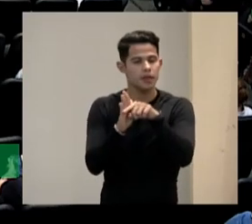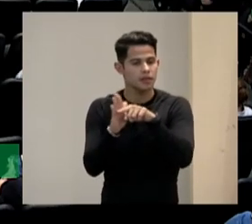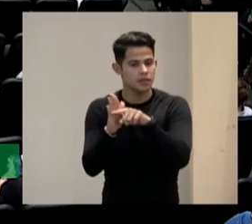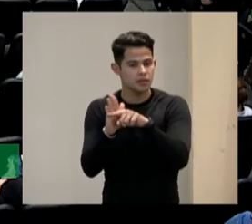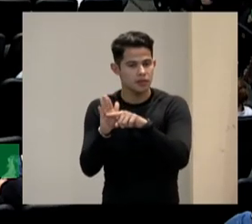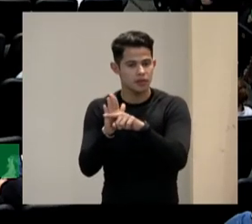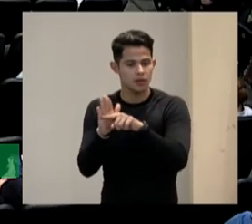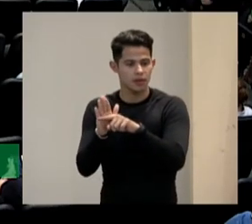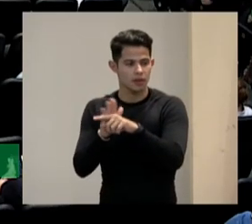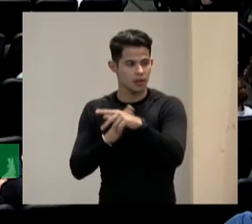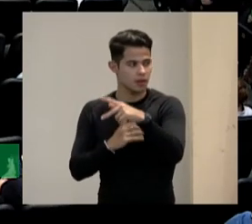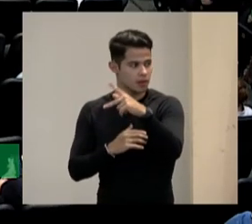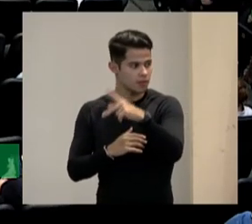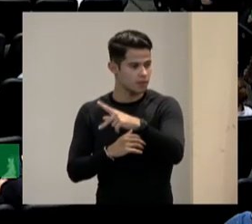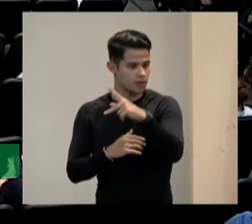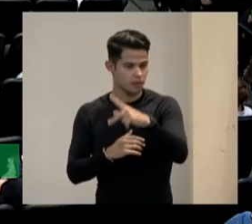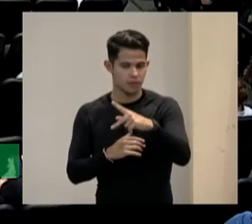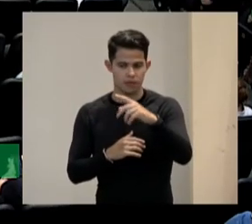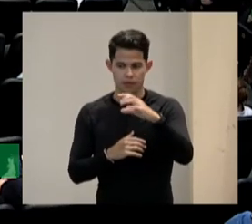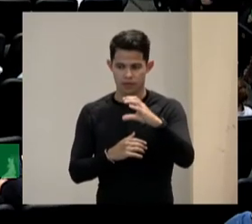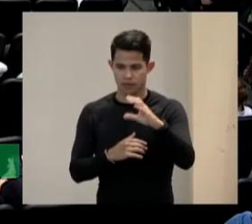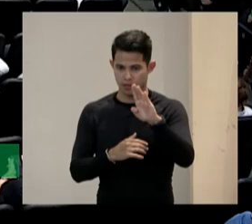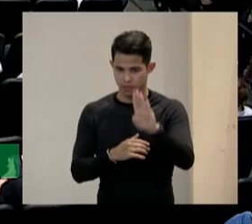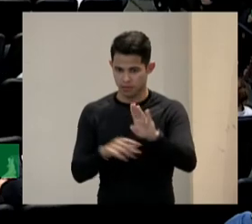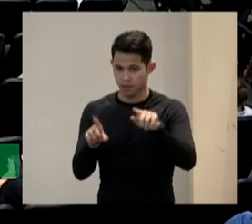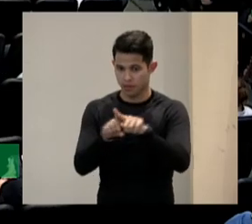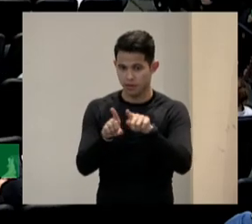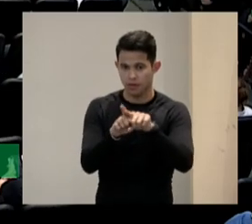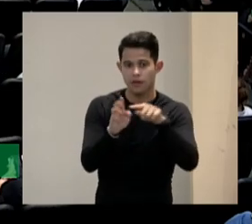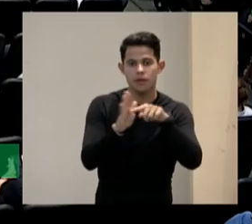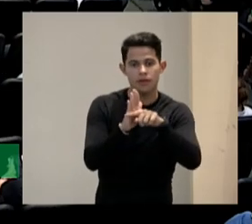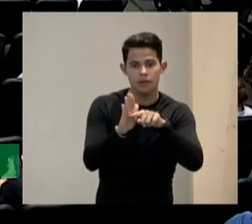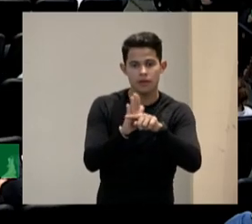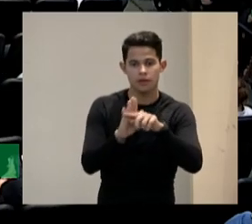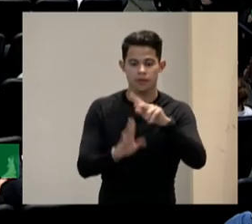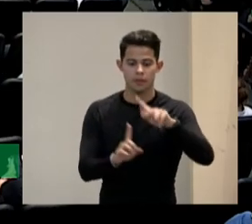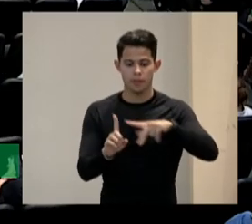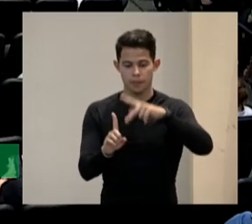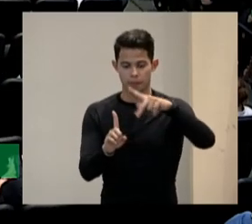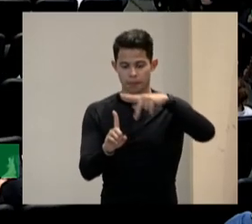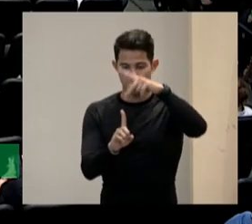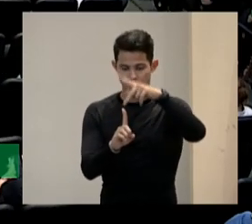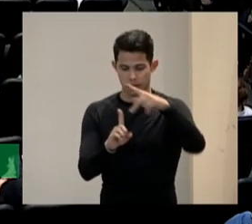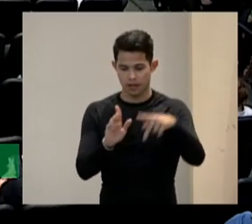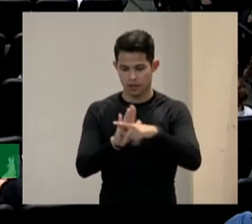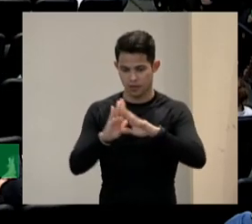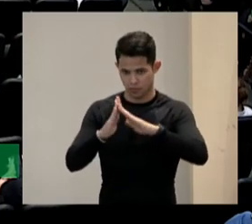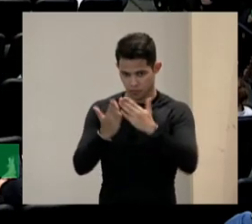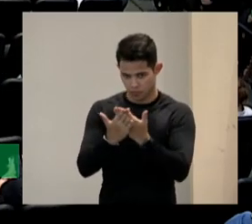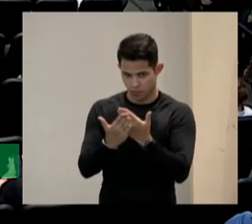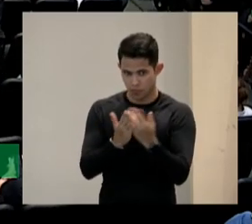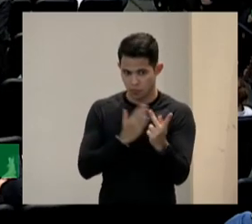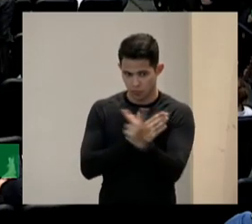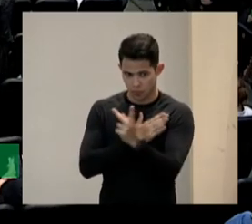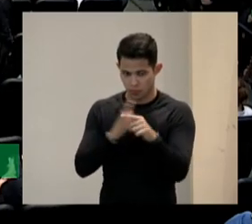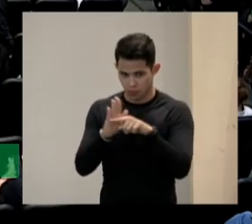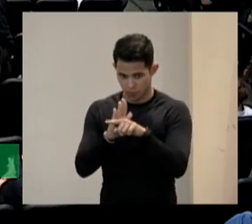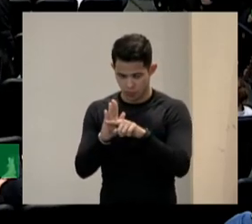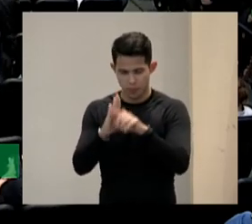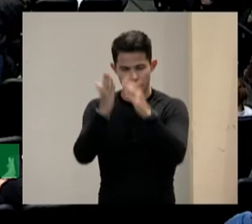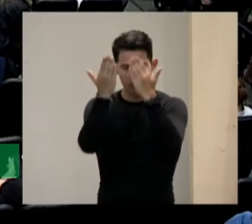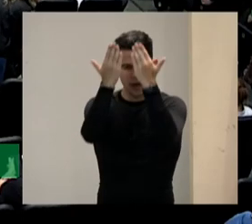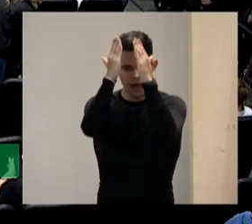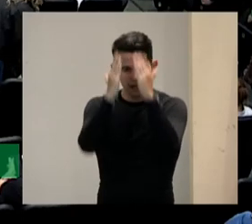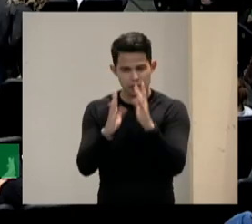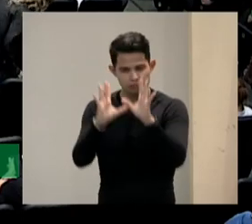PPC dela e pesquisou também o plano da própria escola pesquisou as duas e analisou